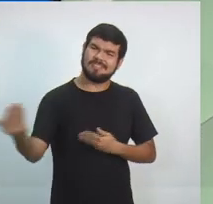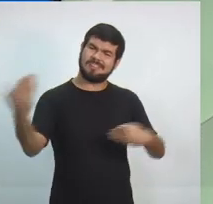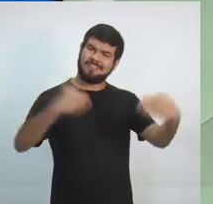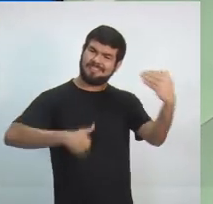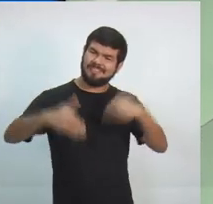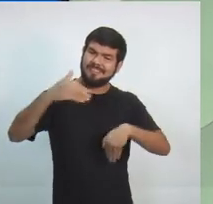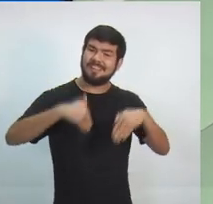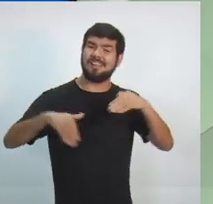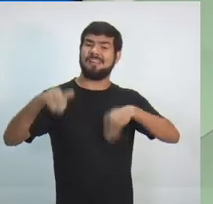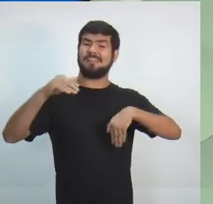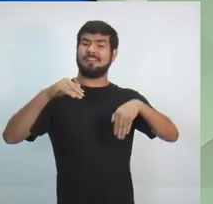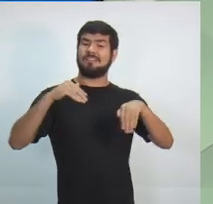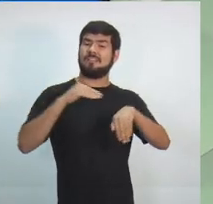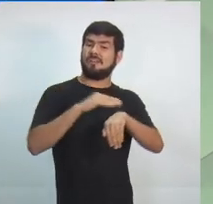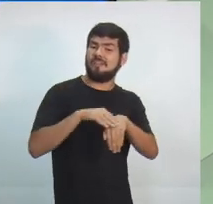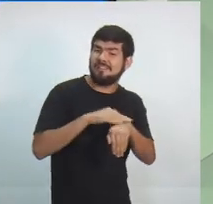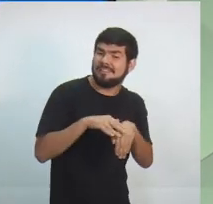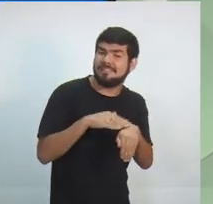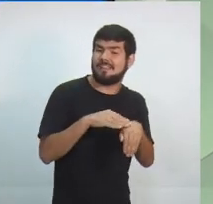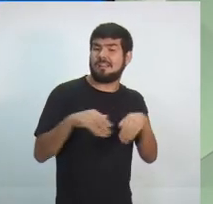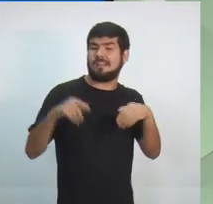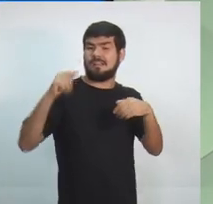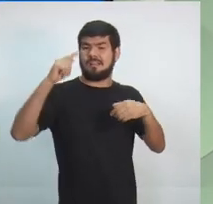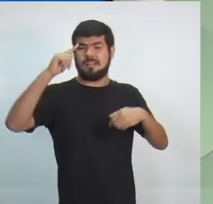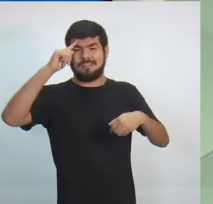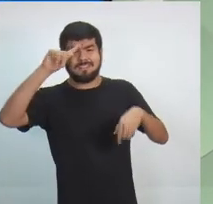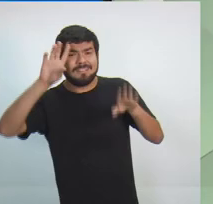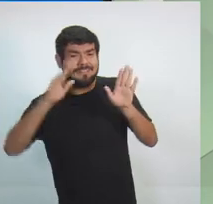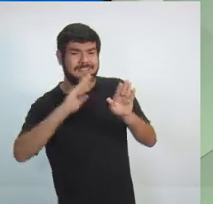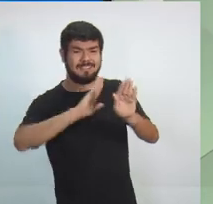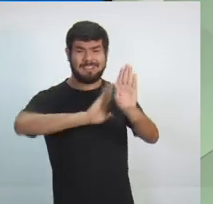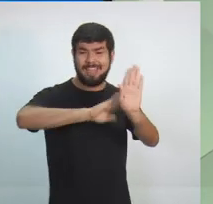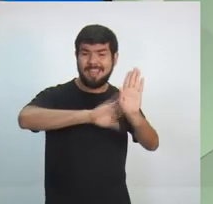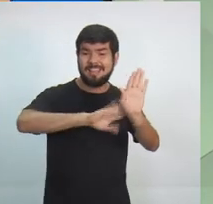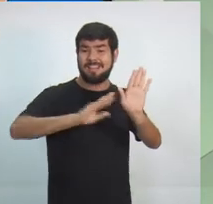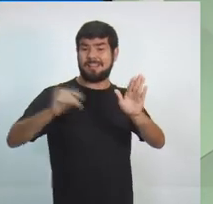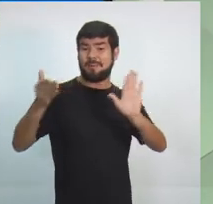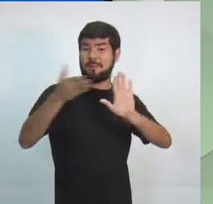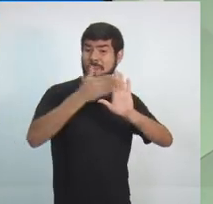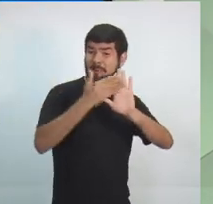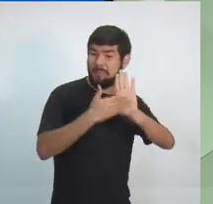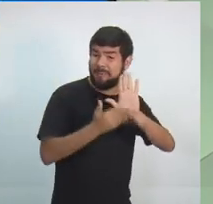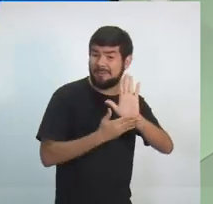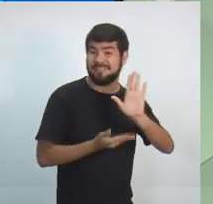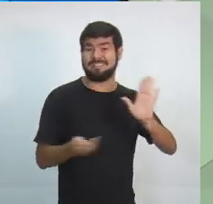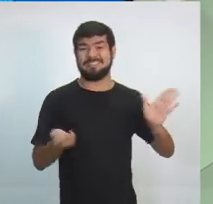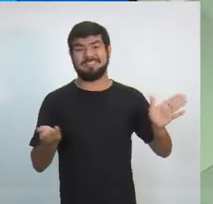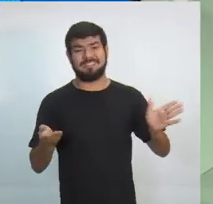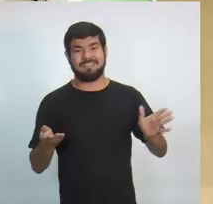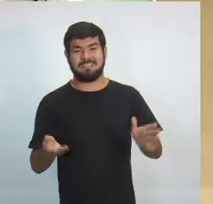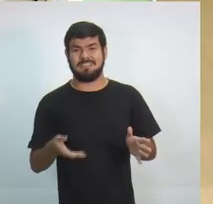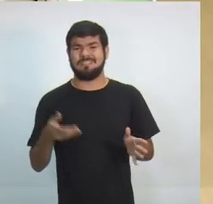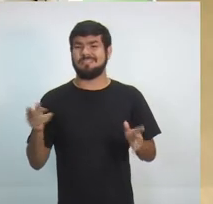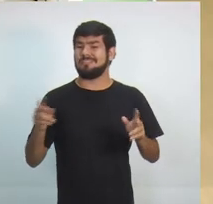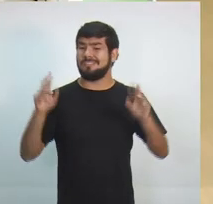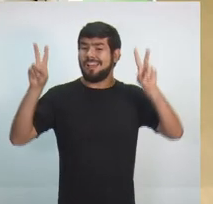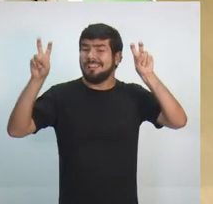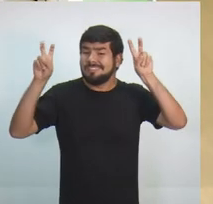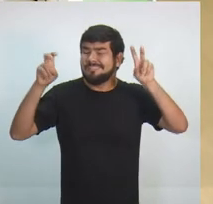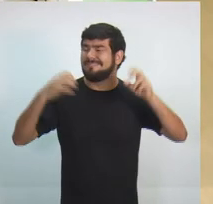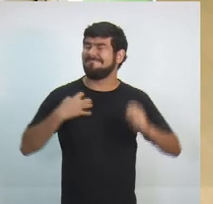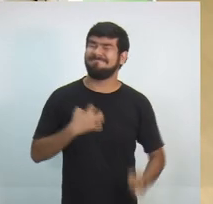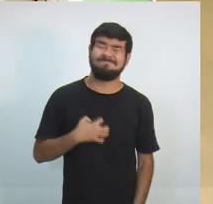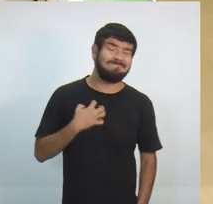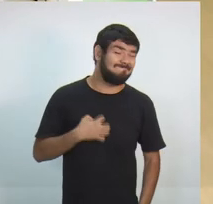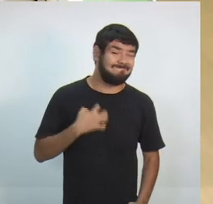conosco sobre ideias, propostas, que conversa com a gente aqui, vai tratar com a gente sobre todos esses assuntos que perturbam e incomodam